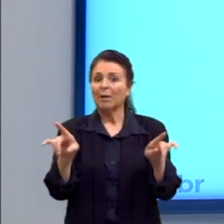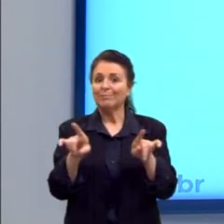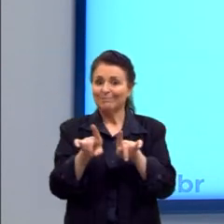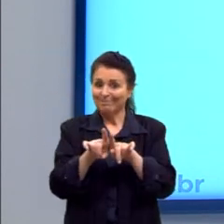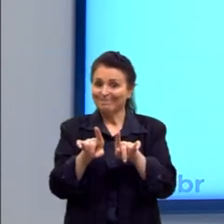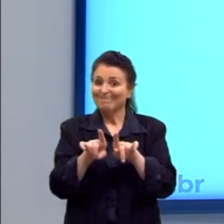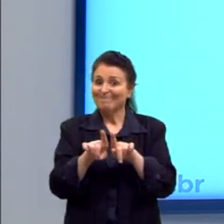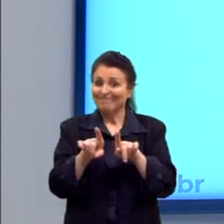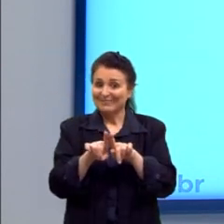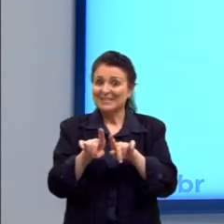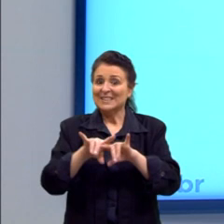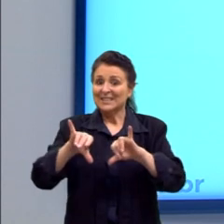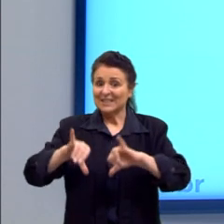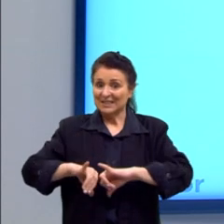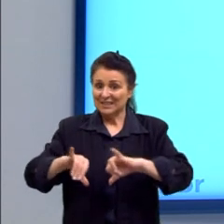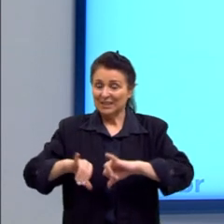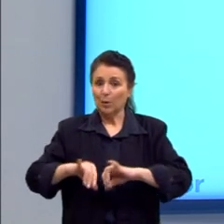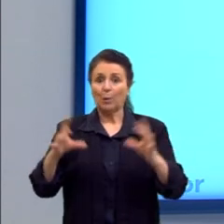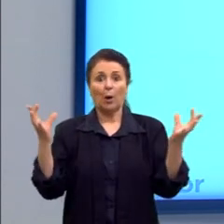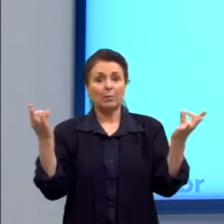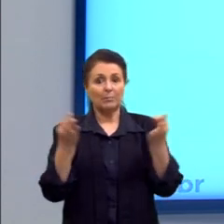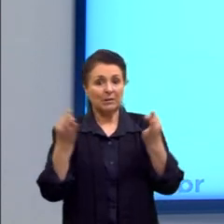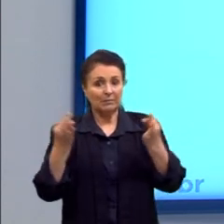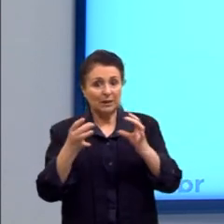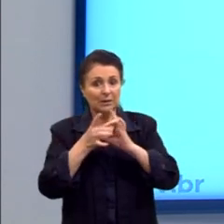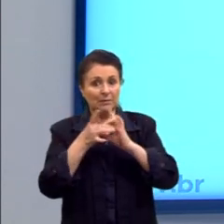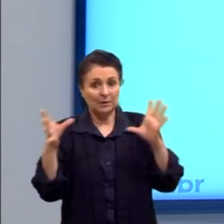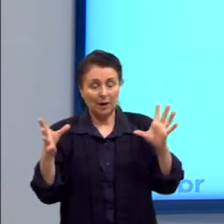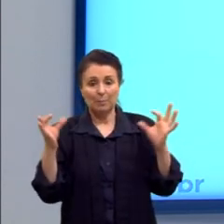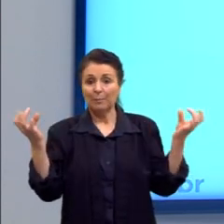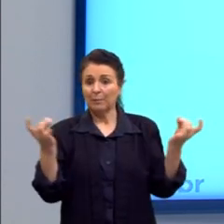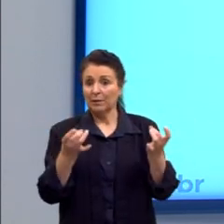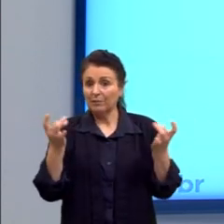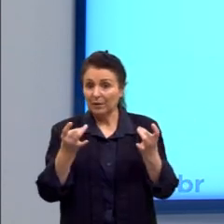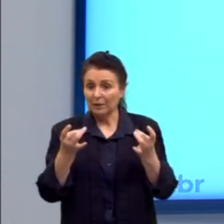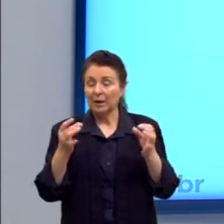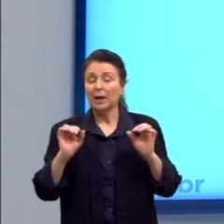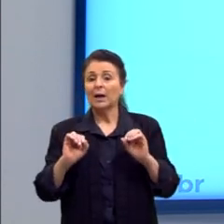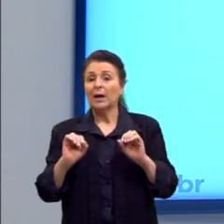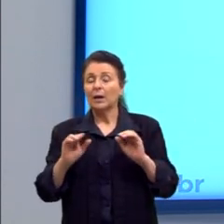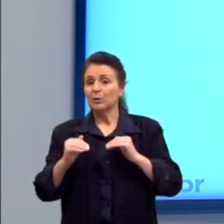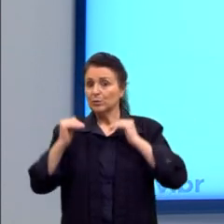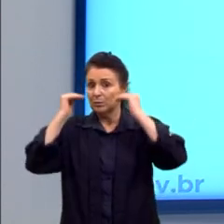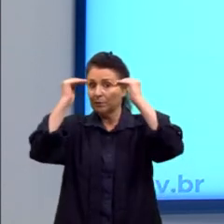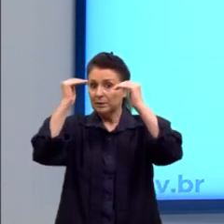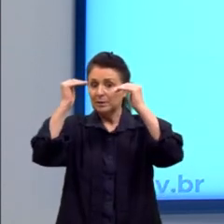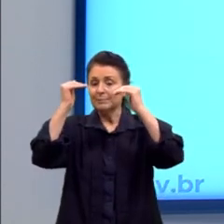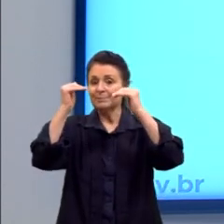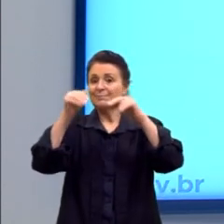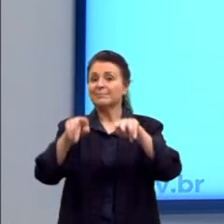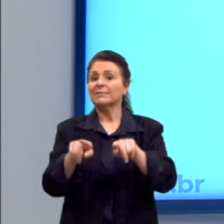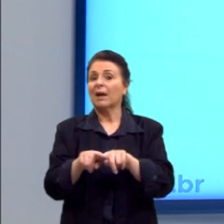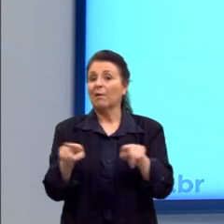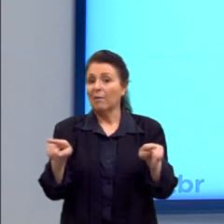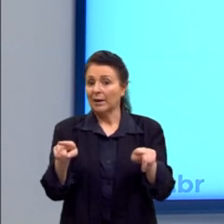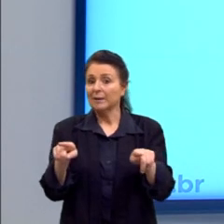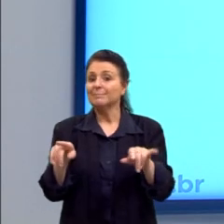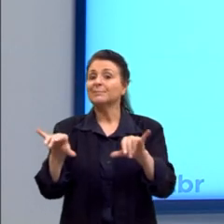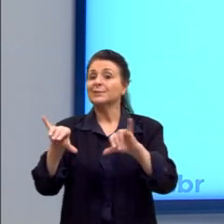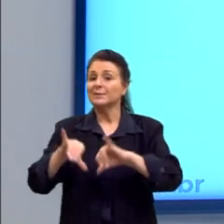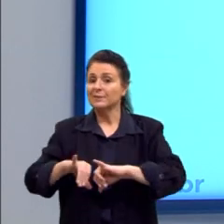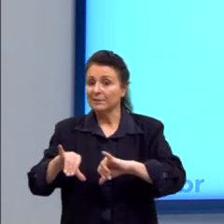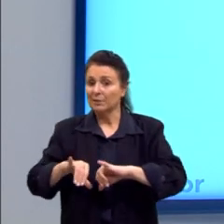se quisermos ter perfeita democracia e perfeita soberania nacional, precisamos sacrificar a globalização.